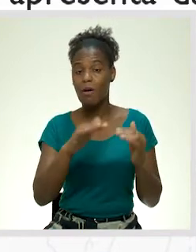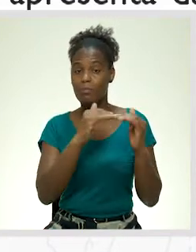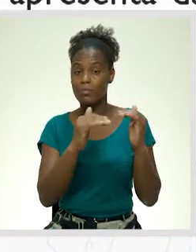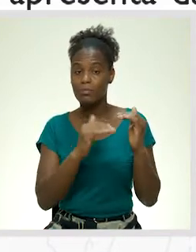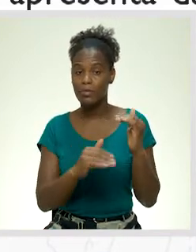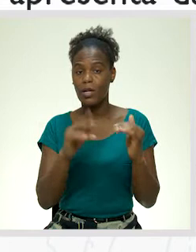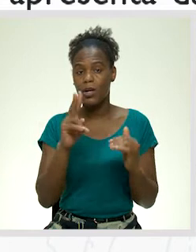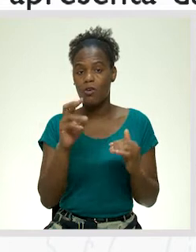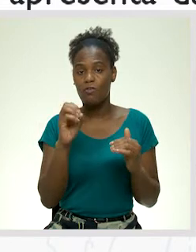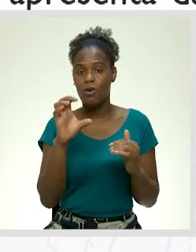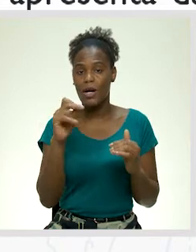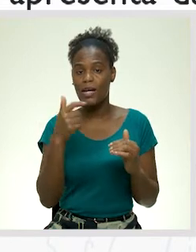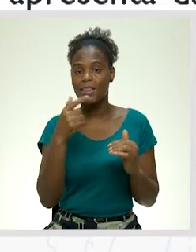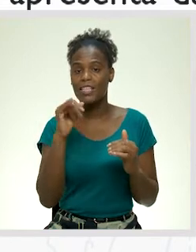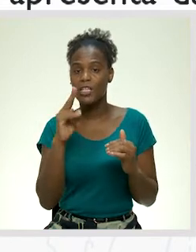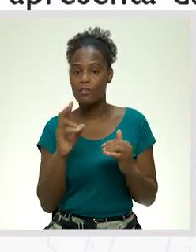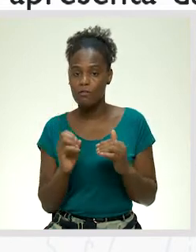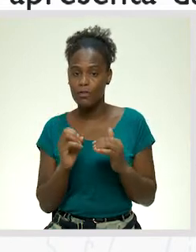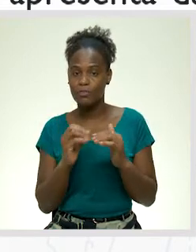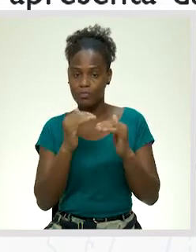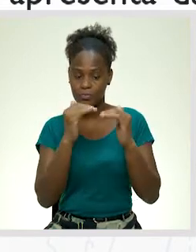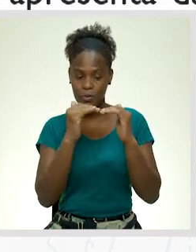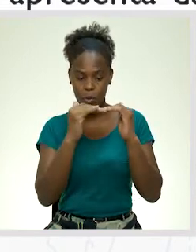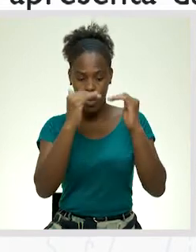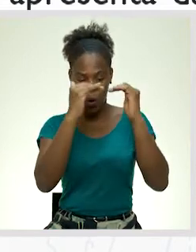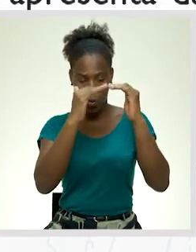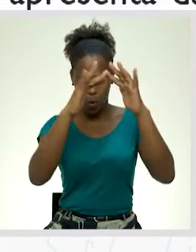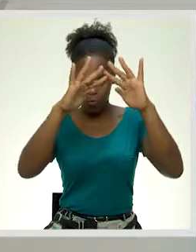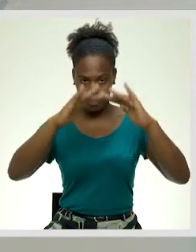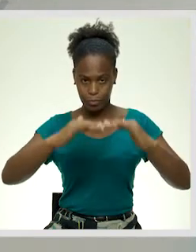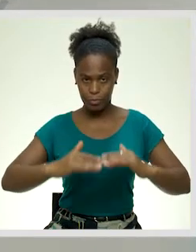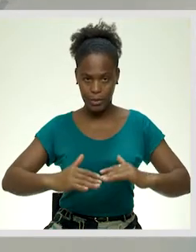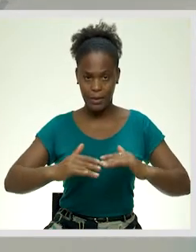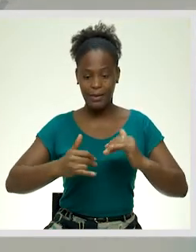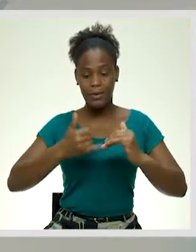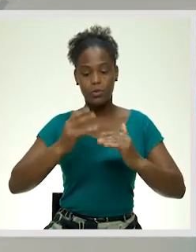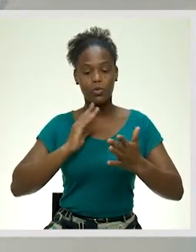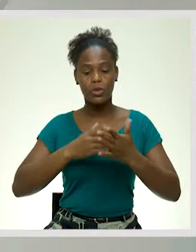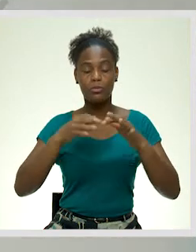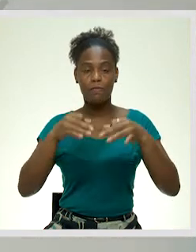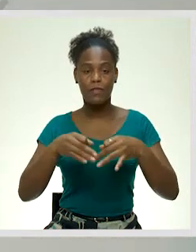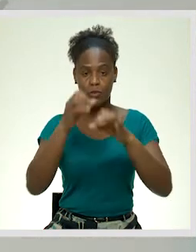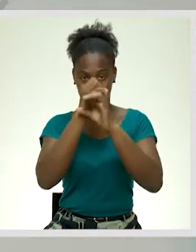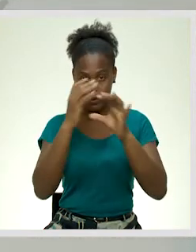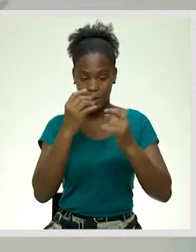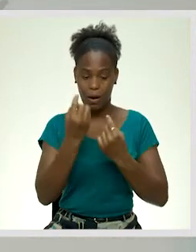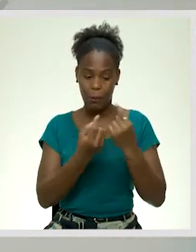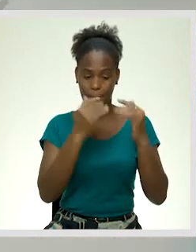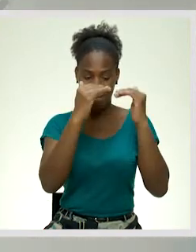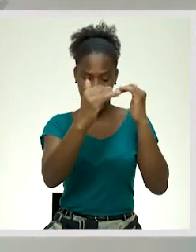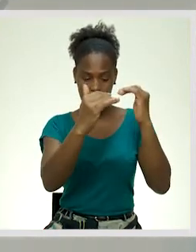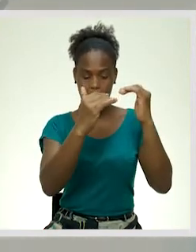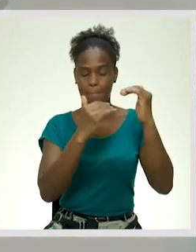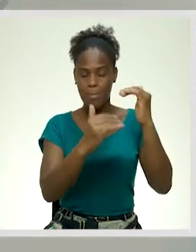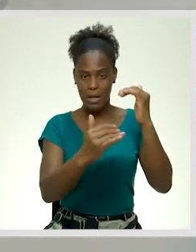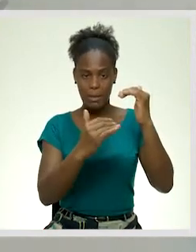Vocativo, corpo de requerimento e desfecho. São algumas partes, digamos assim, do